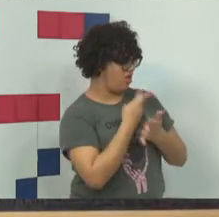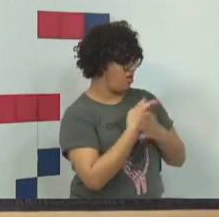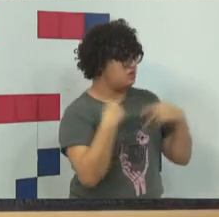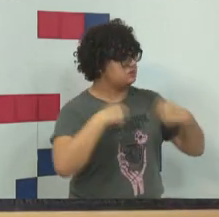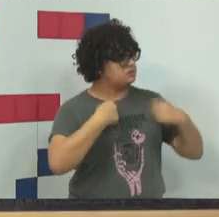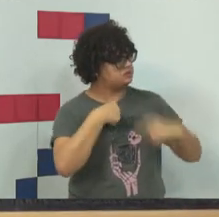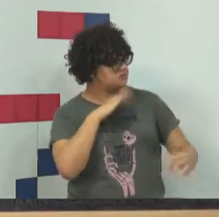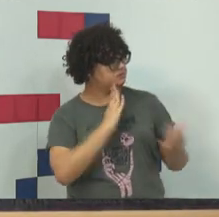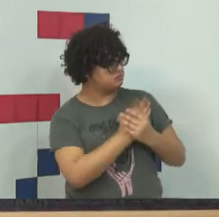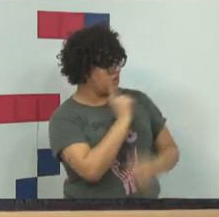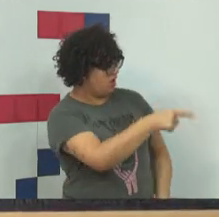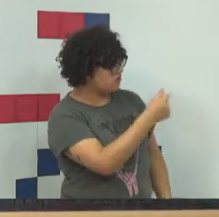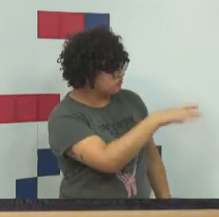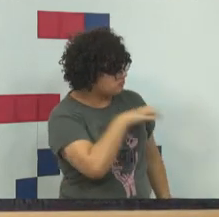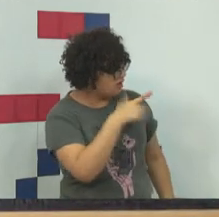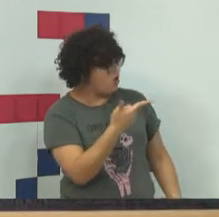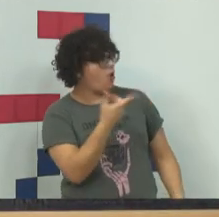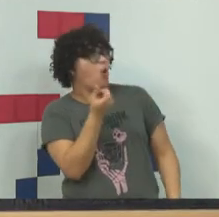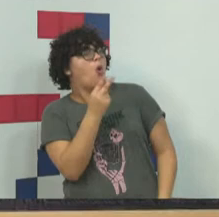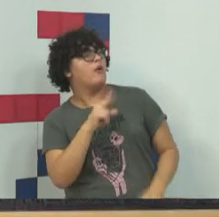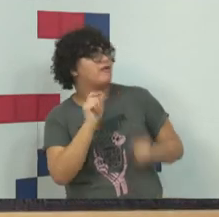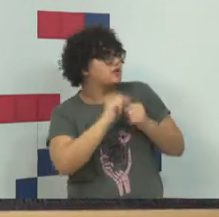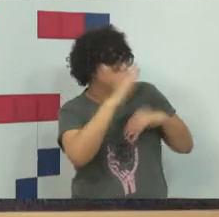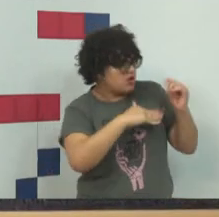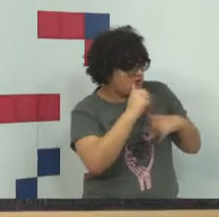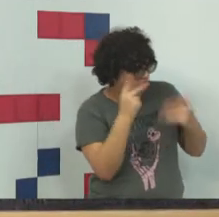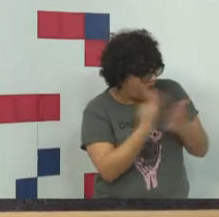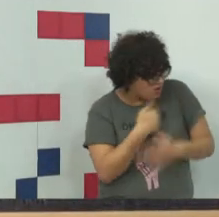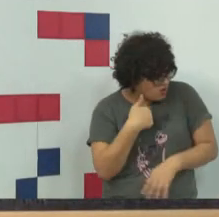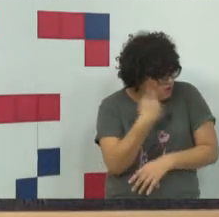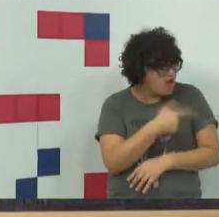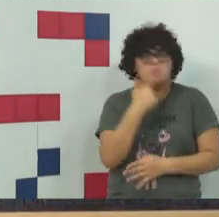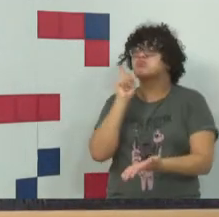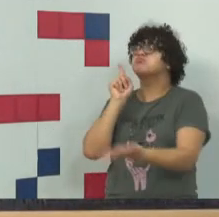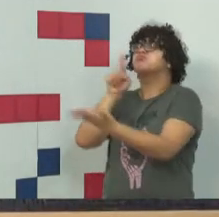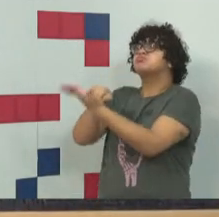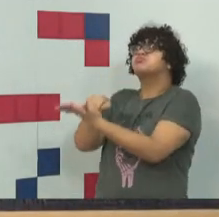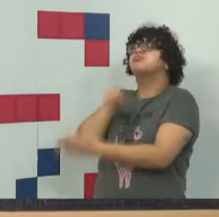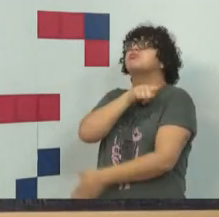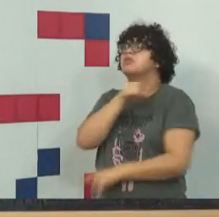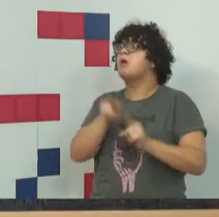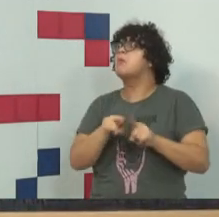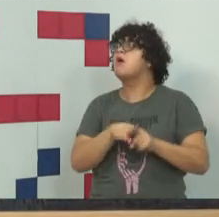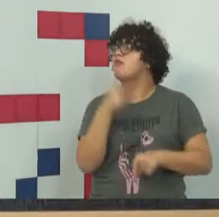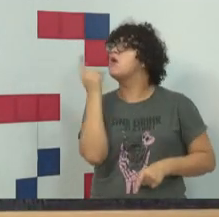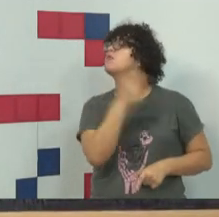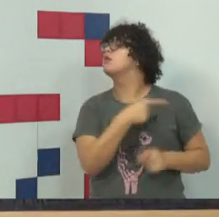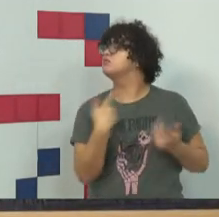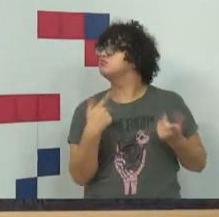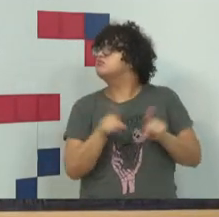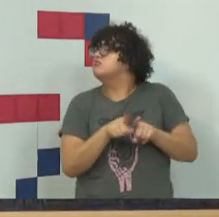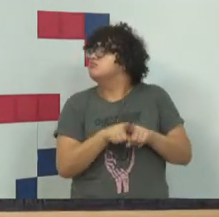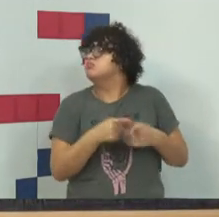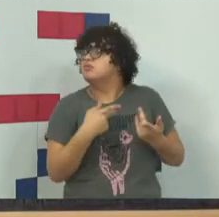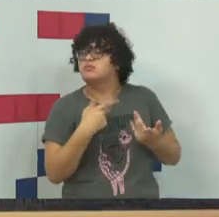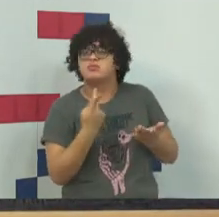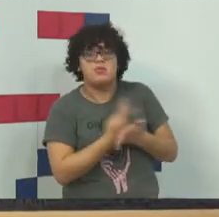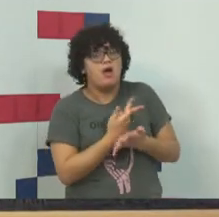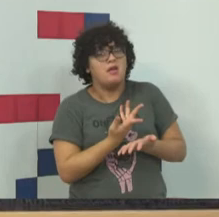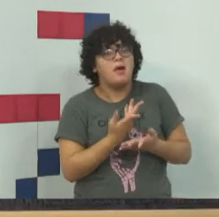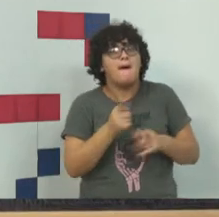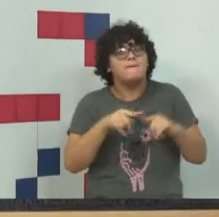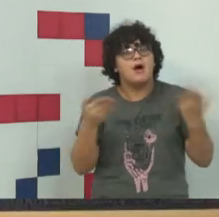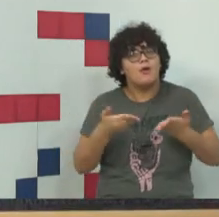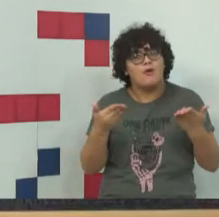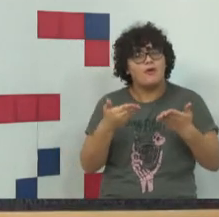o direito alheio ou pratica alguma ação ilícita já categorizada em nosso ordenamento jurídico. E